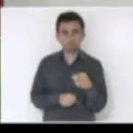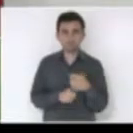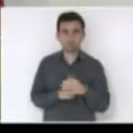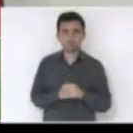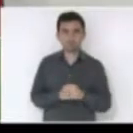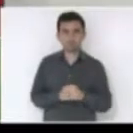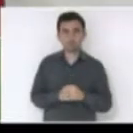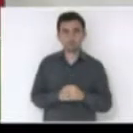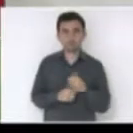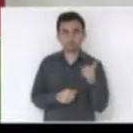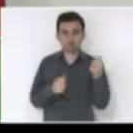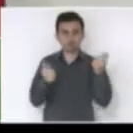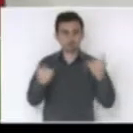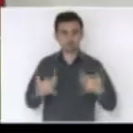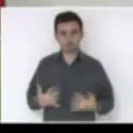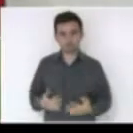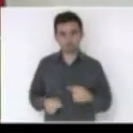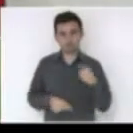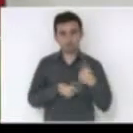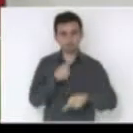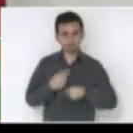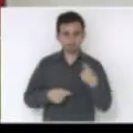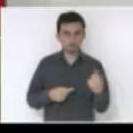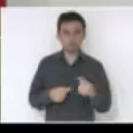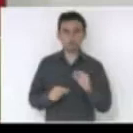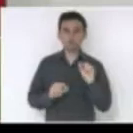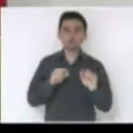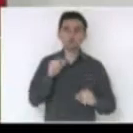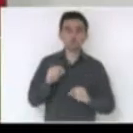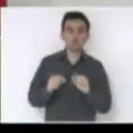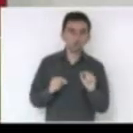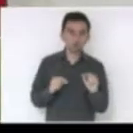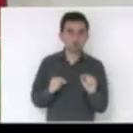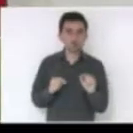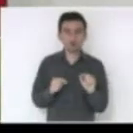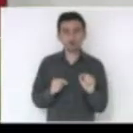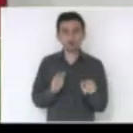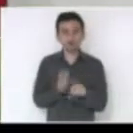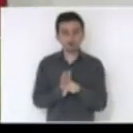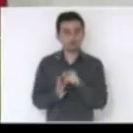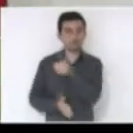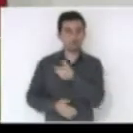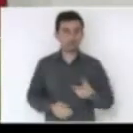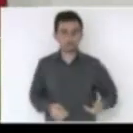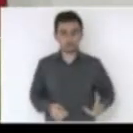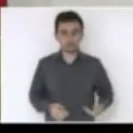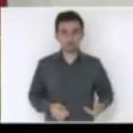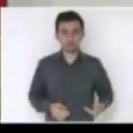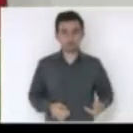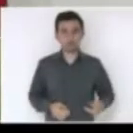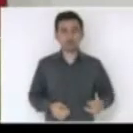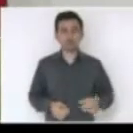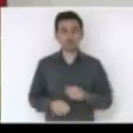As prestações de contas do Governo, elas vão ao Tribunal de Contas,